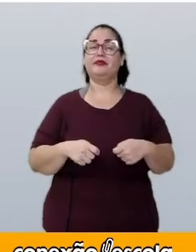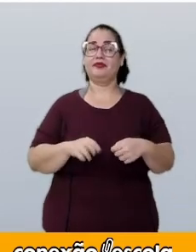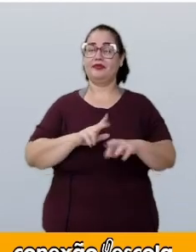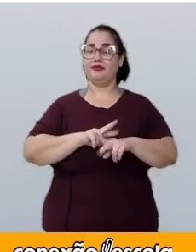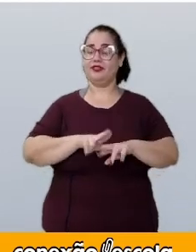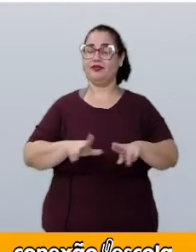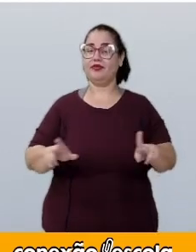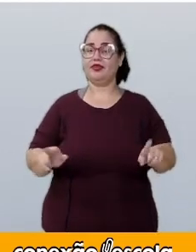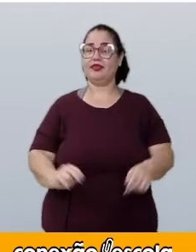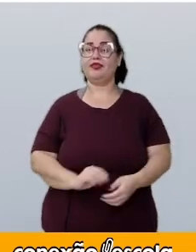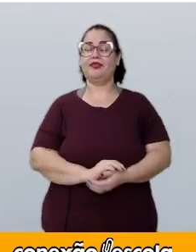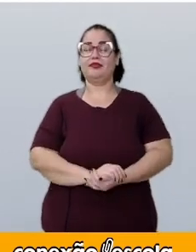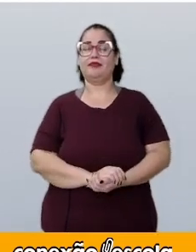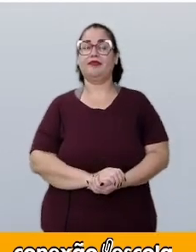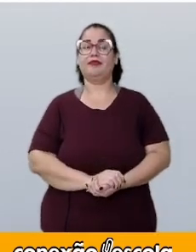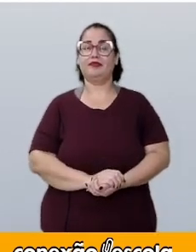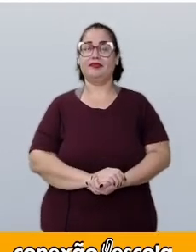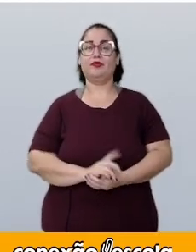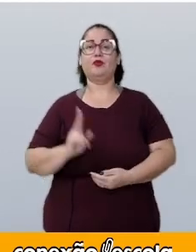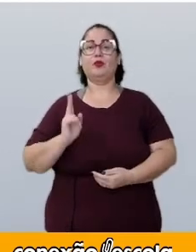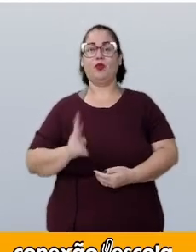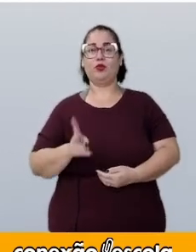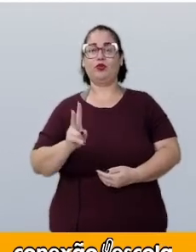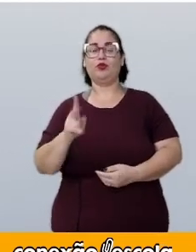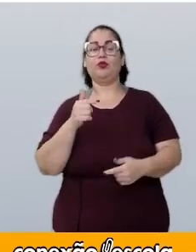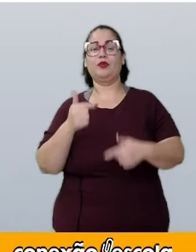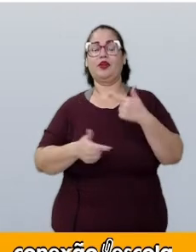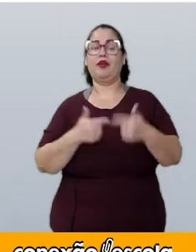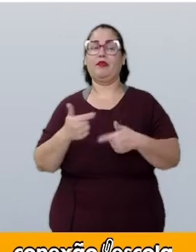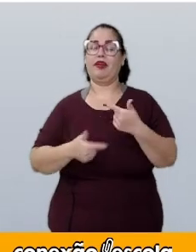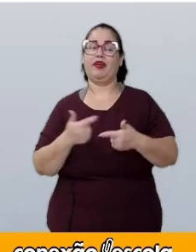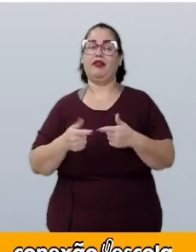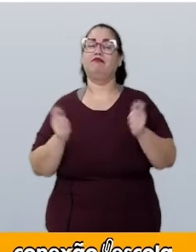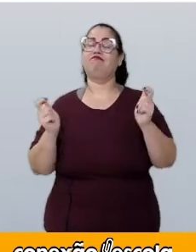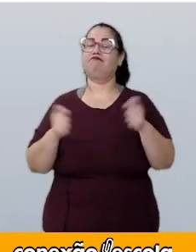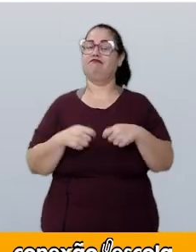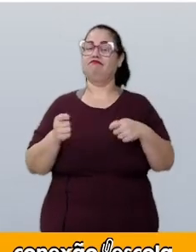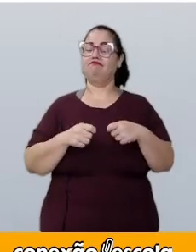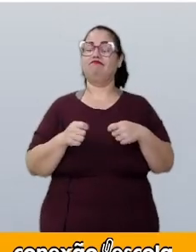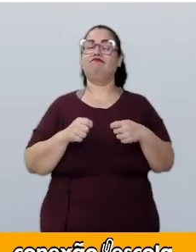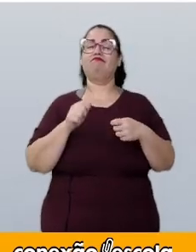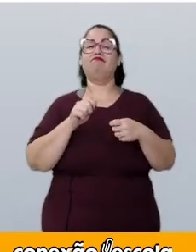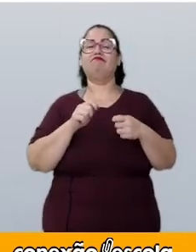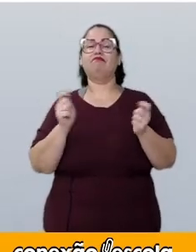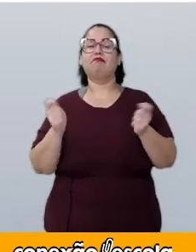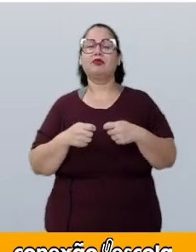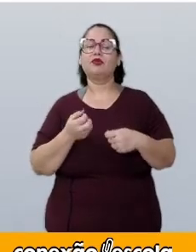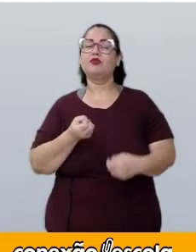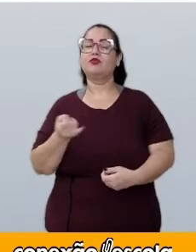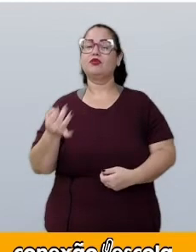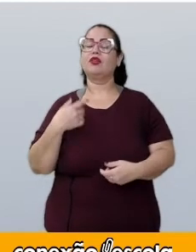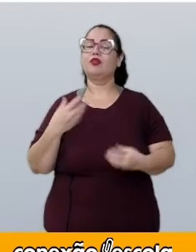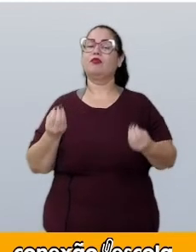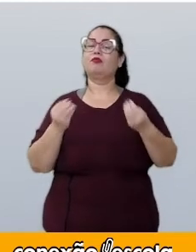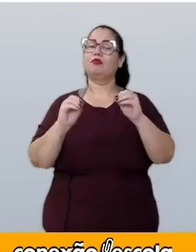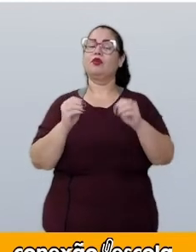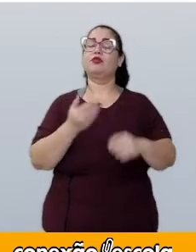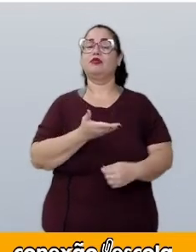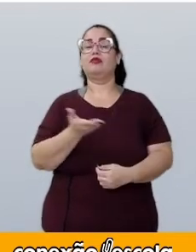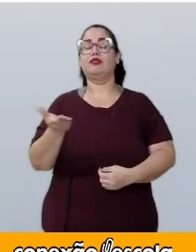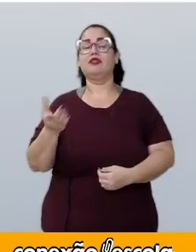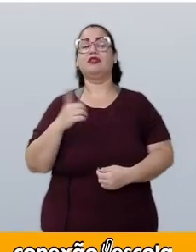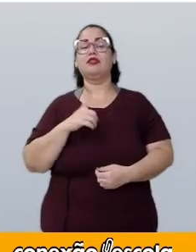Para continuar trabalhando com as possibilidades, quero trazer para você